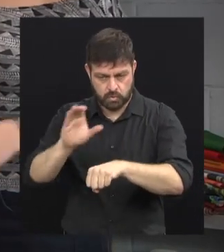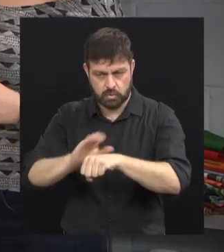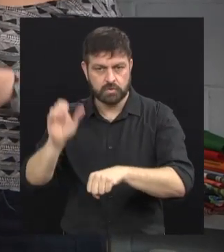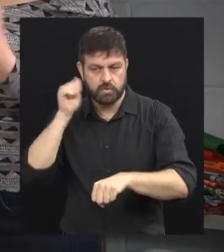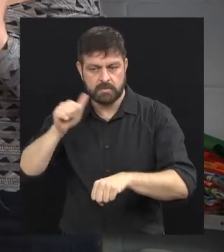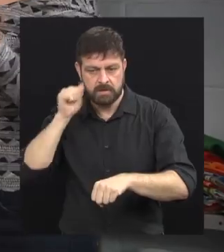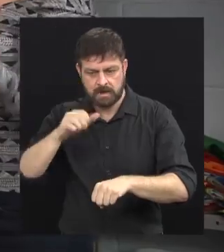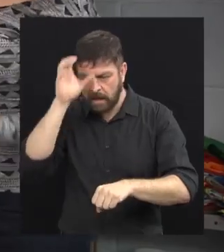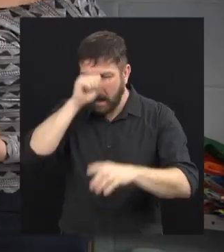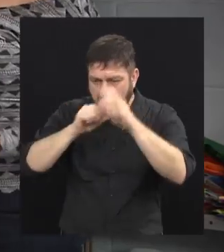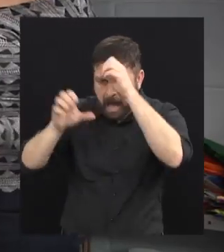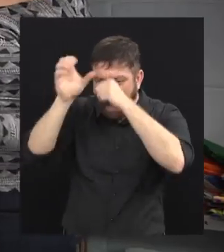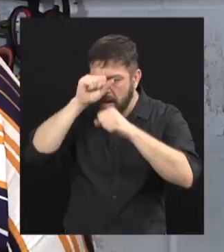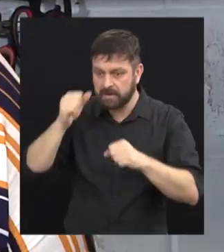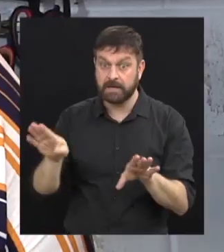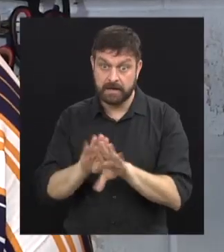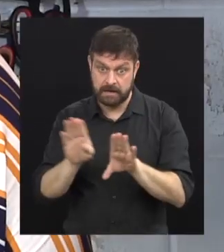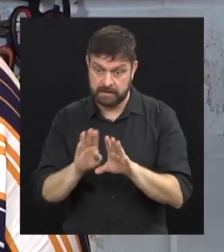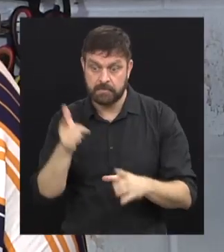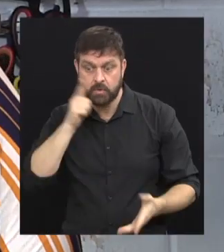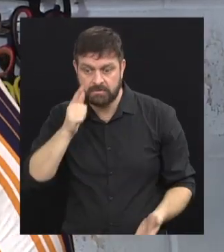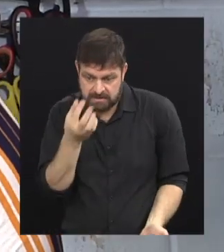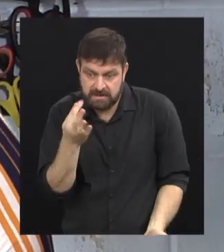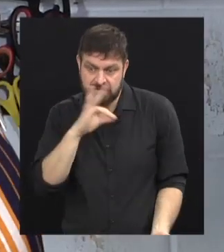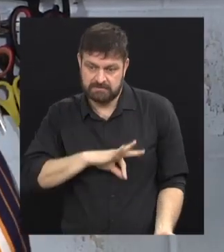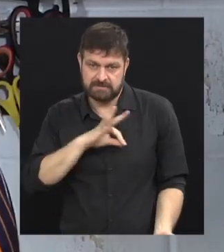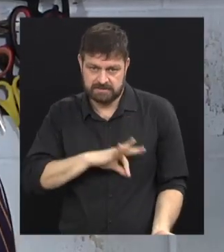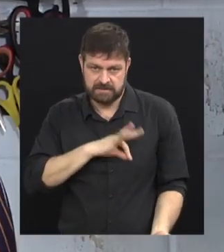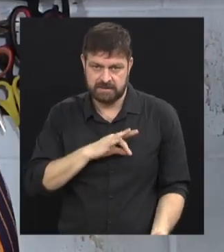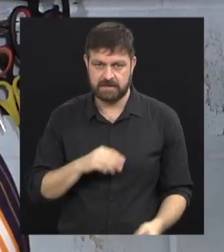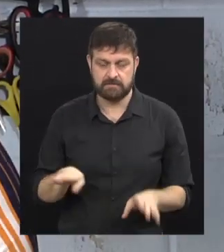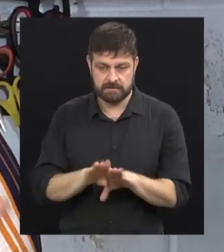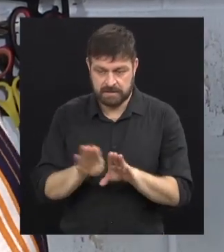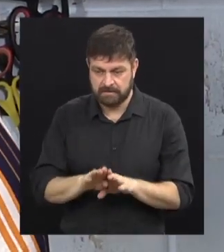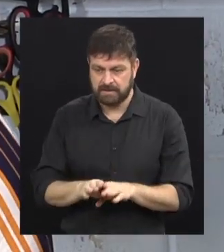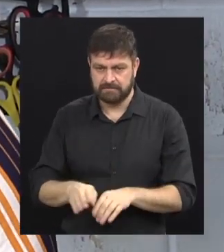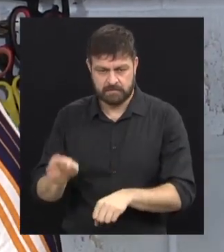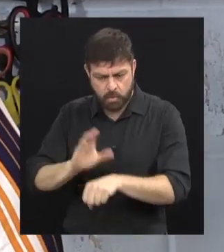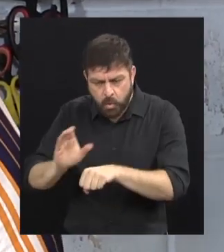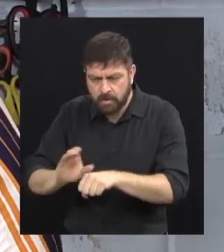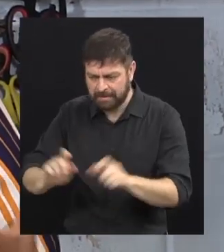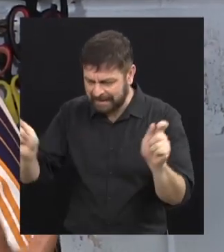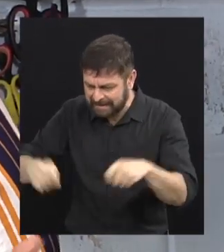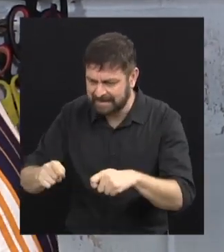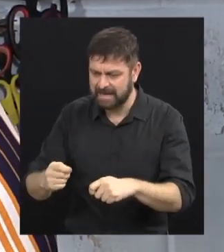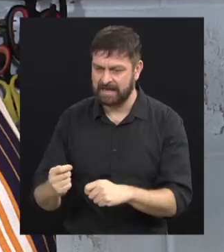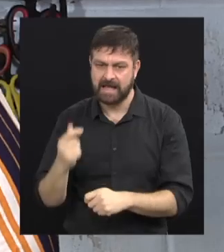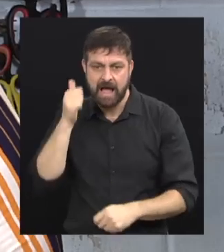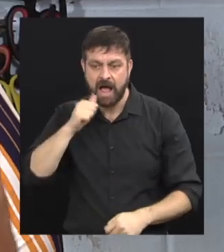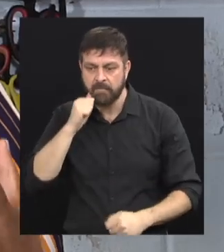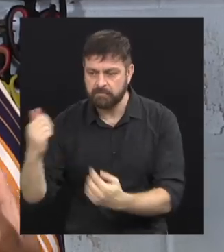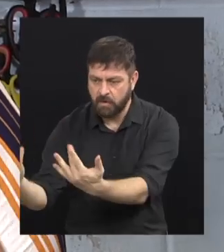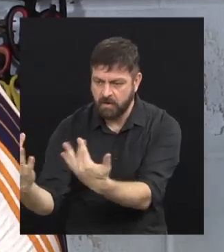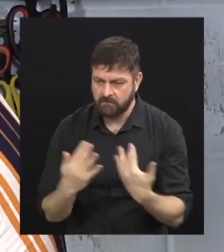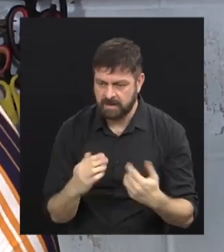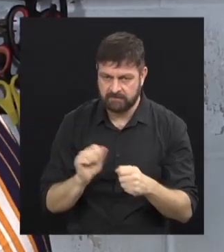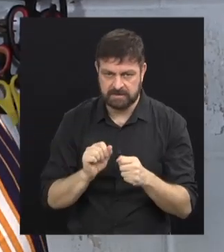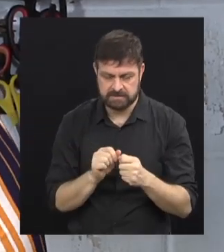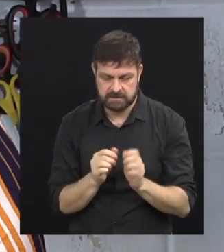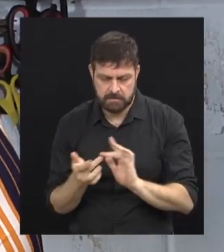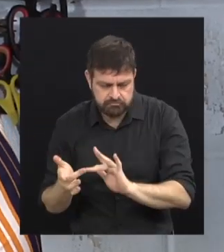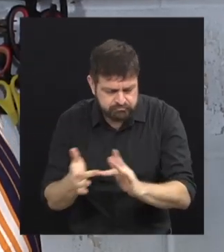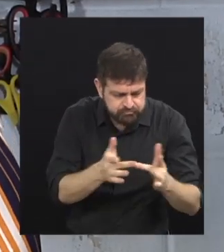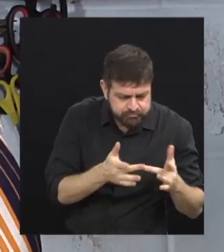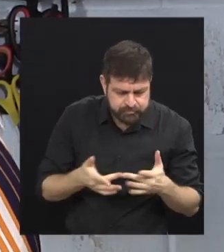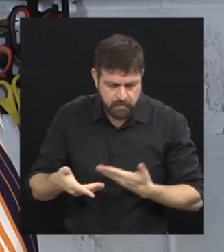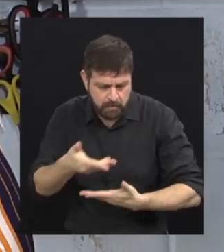mulheres que conseguirem se desenvolver financeiramente. Oficina, sim. Para capacitar, para elas virem aqui e estar fazendo uma integração,